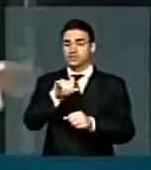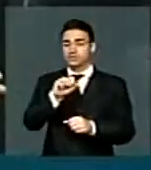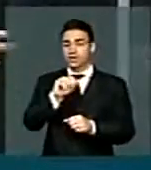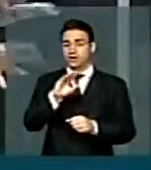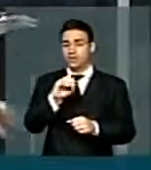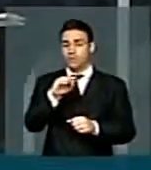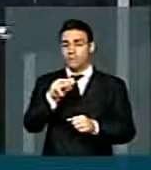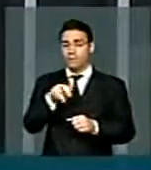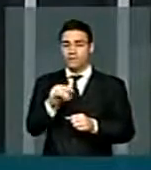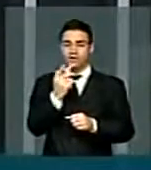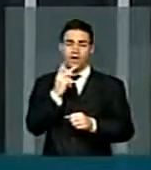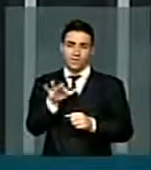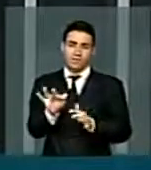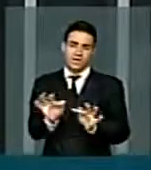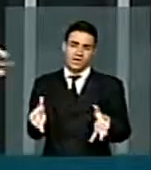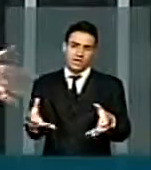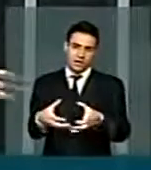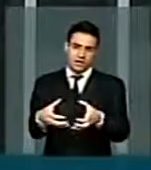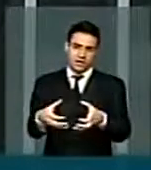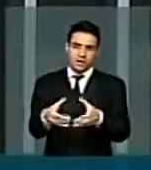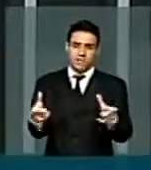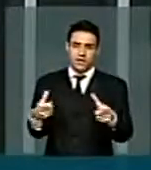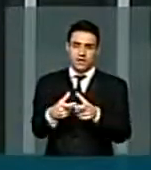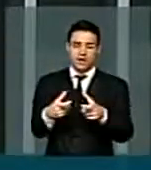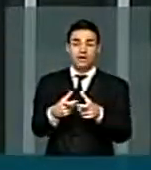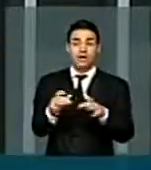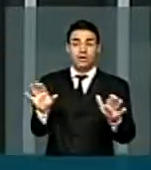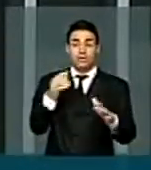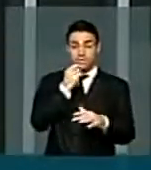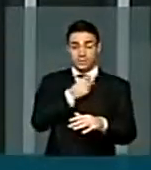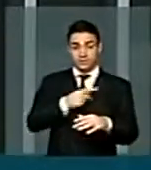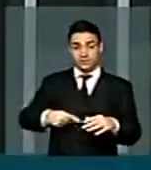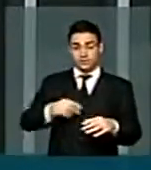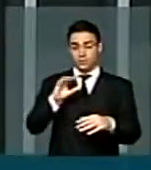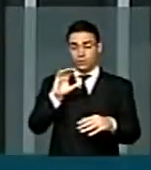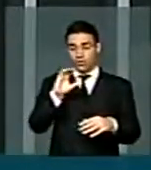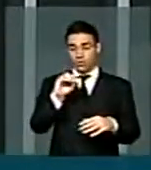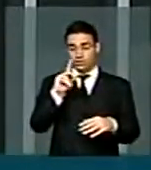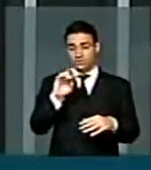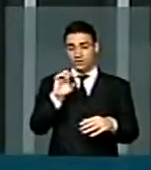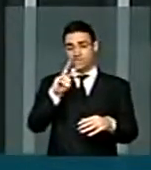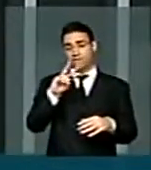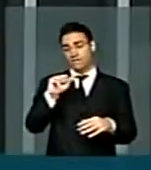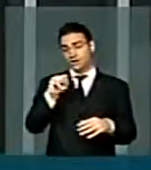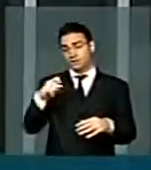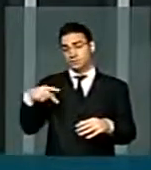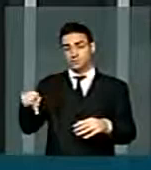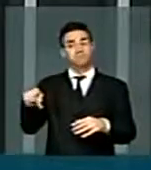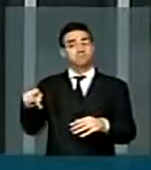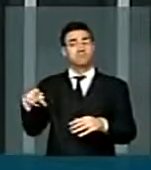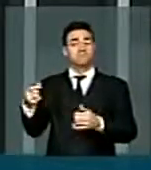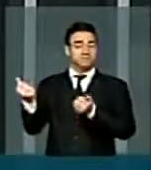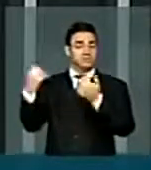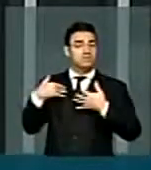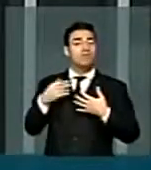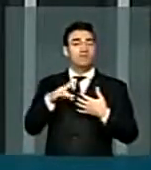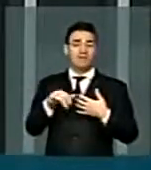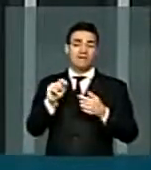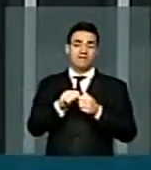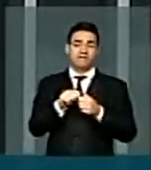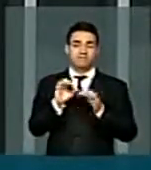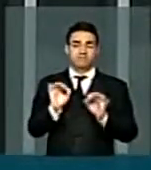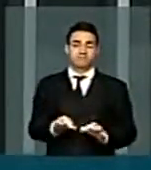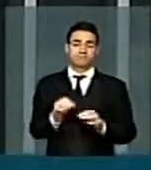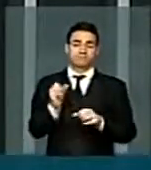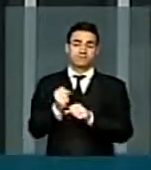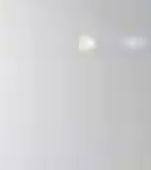Cinco pequenas barragens e o presidente da Codevas também nos assegurou que elas serão feitas. Muito